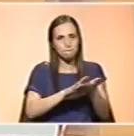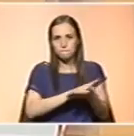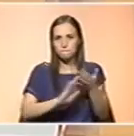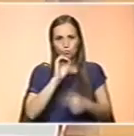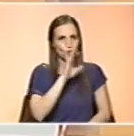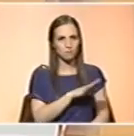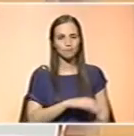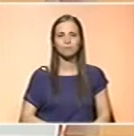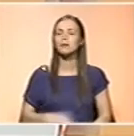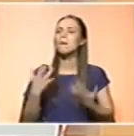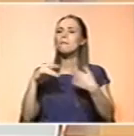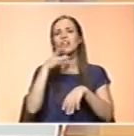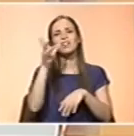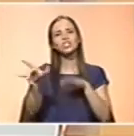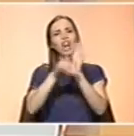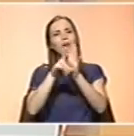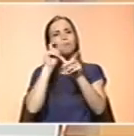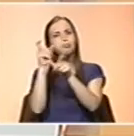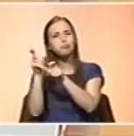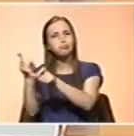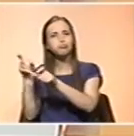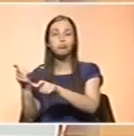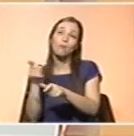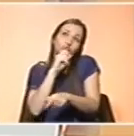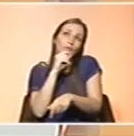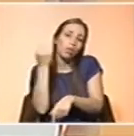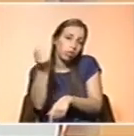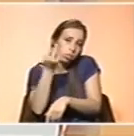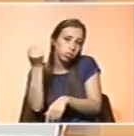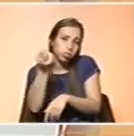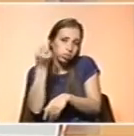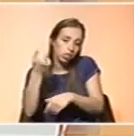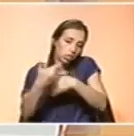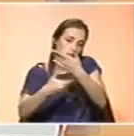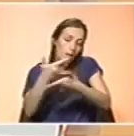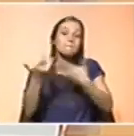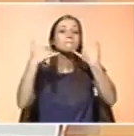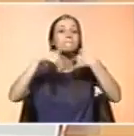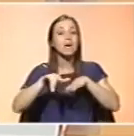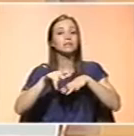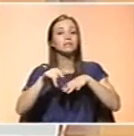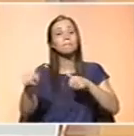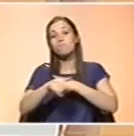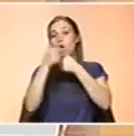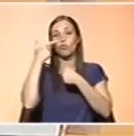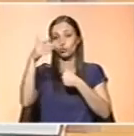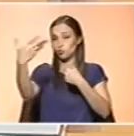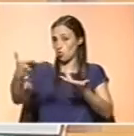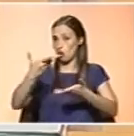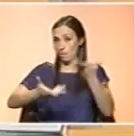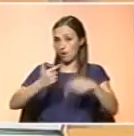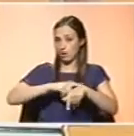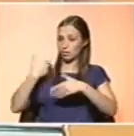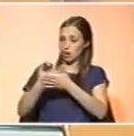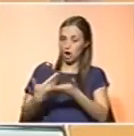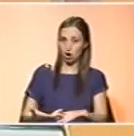regularizada. Provavelmente vai demorar o seu tempo, mas, em princípio, será melhor no futuro do que foi